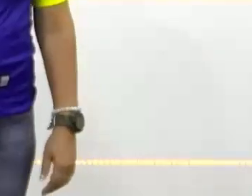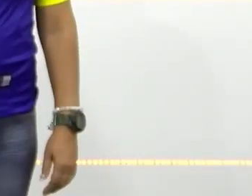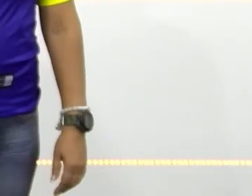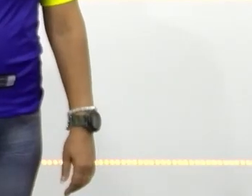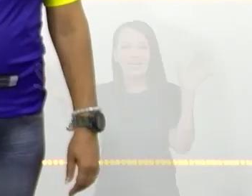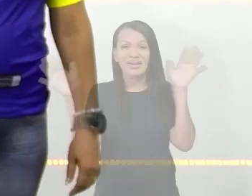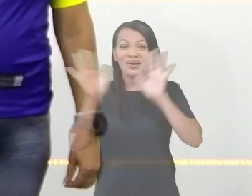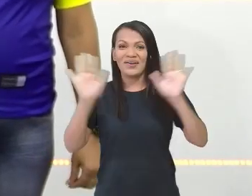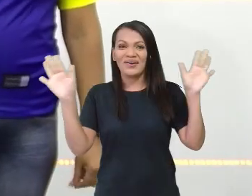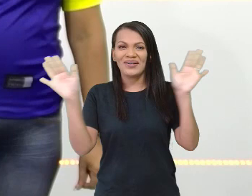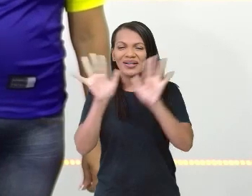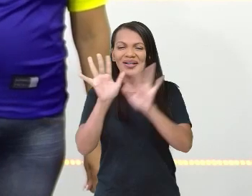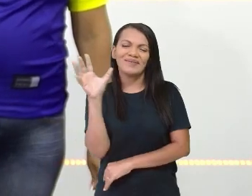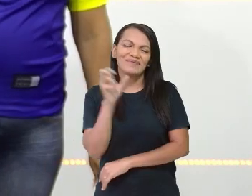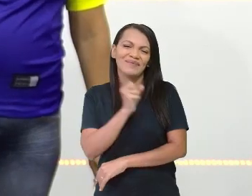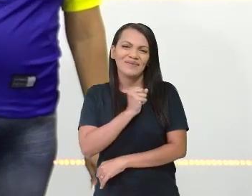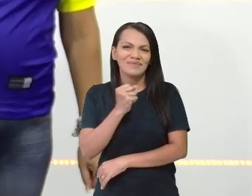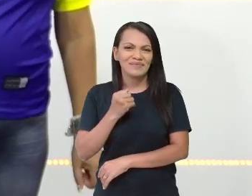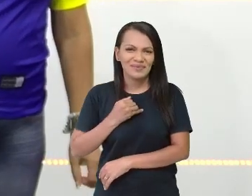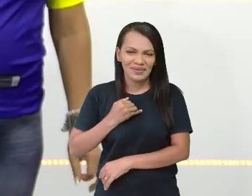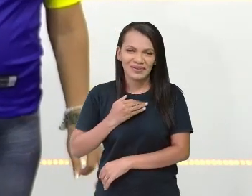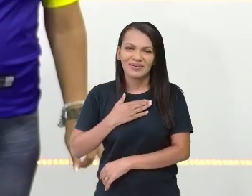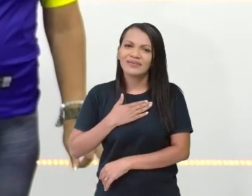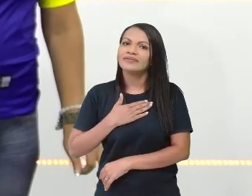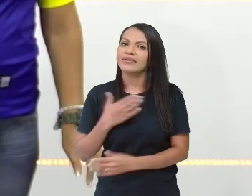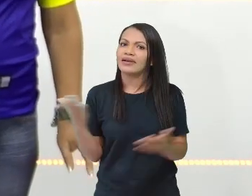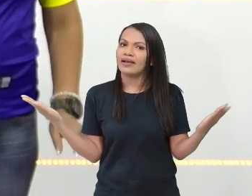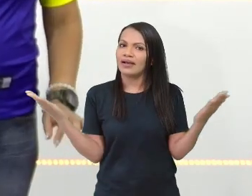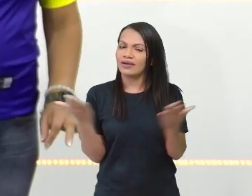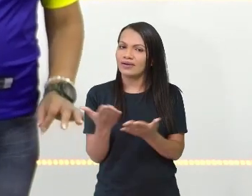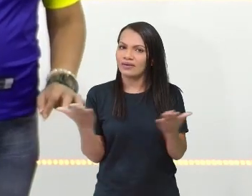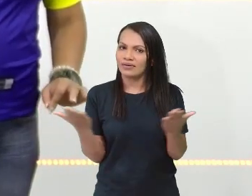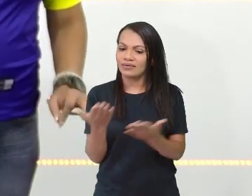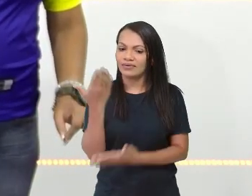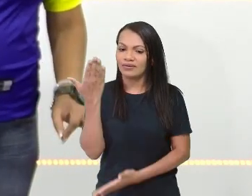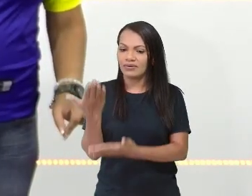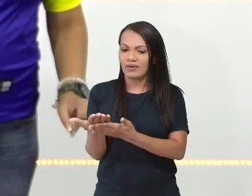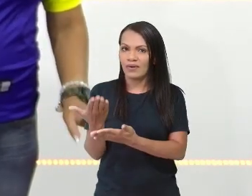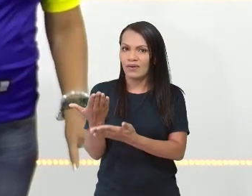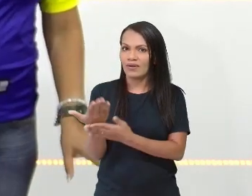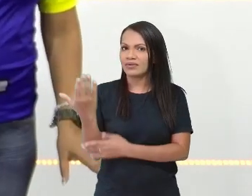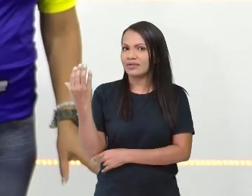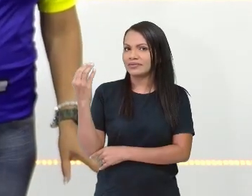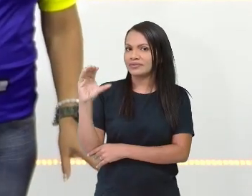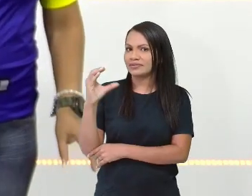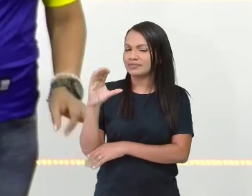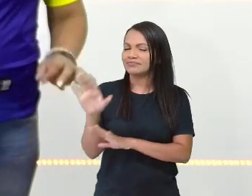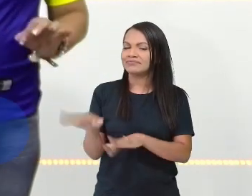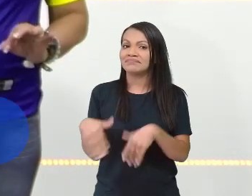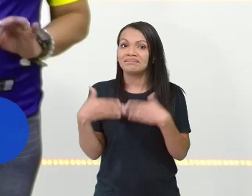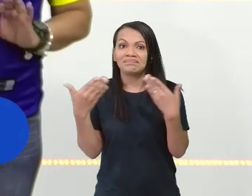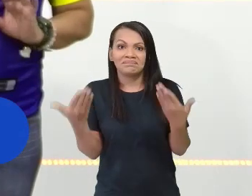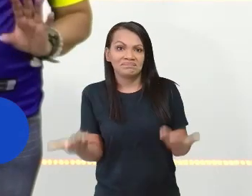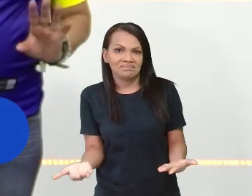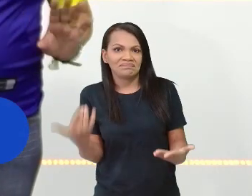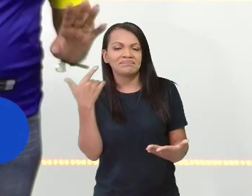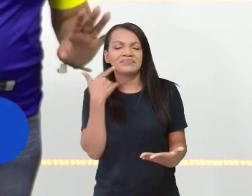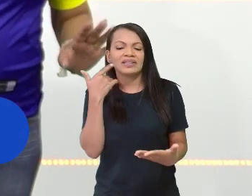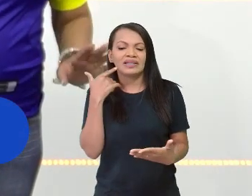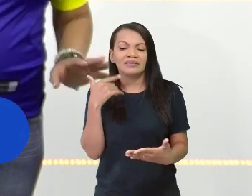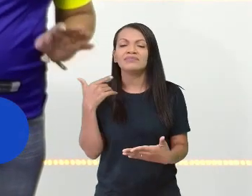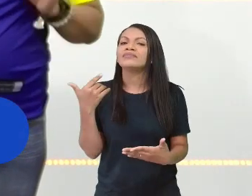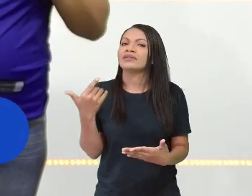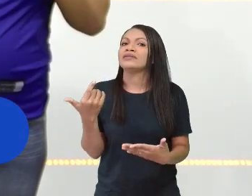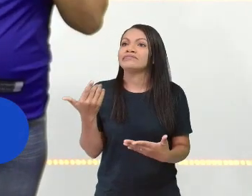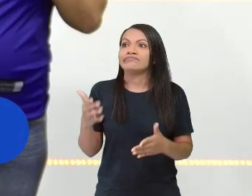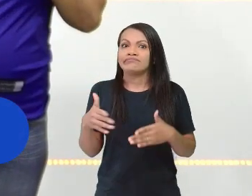Olá, amores! Agora, aula de ciências, hein? E nesse ritmo da